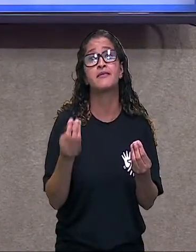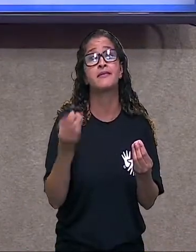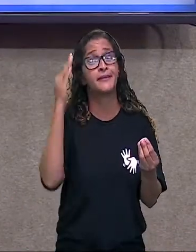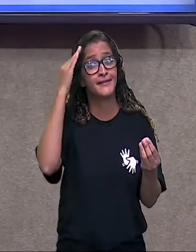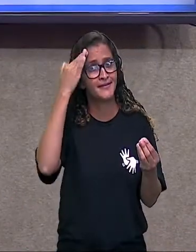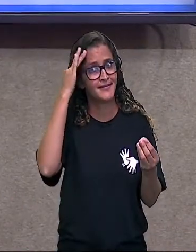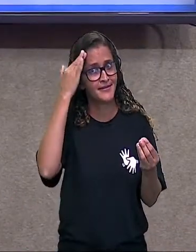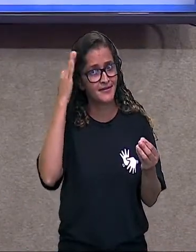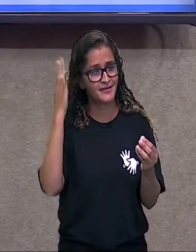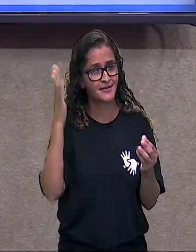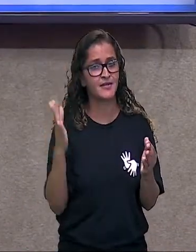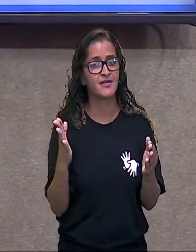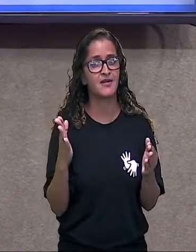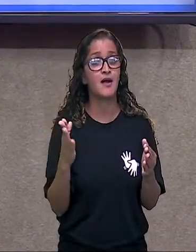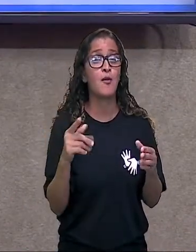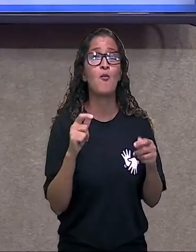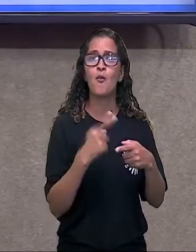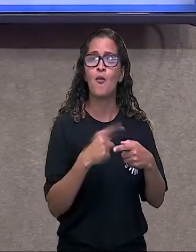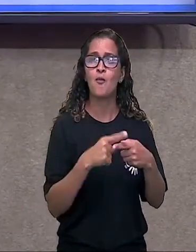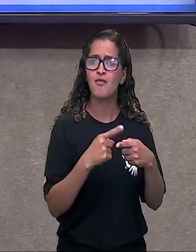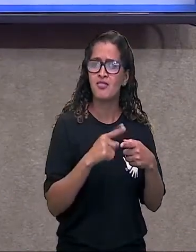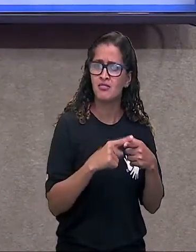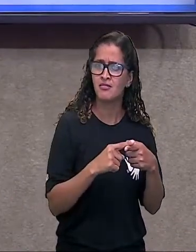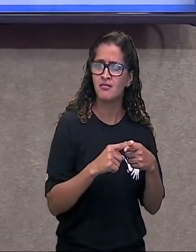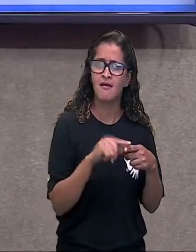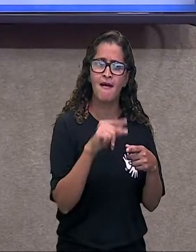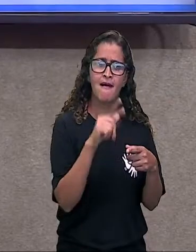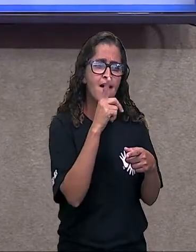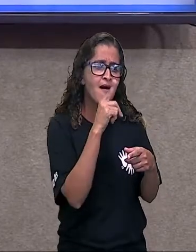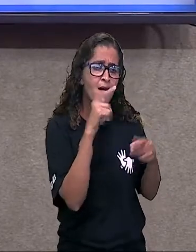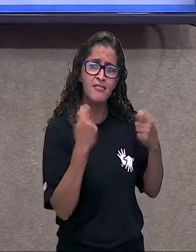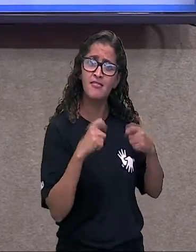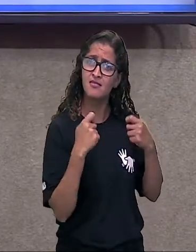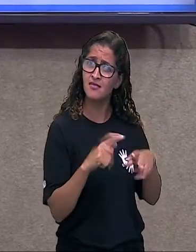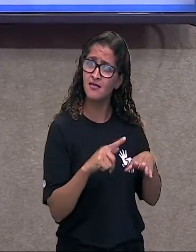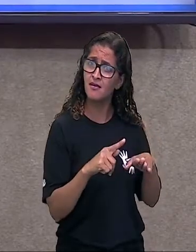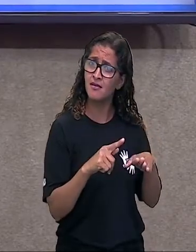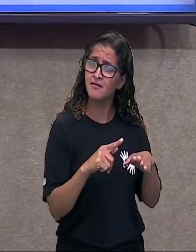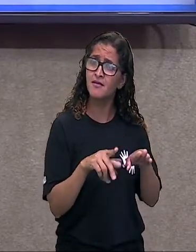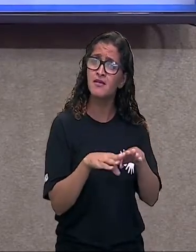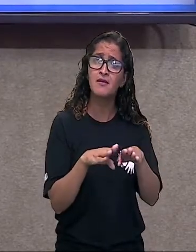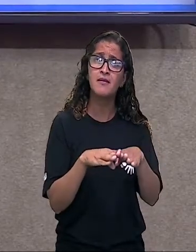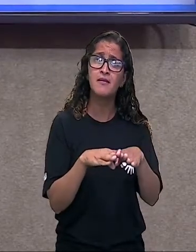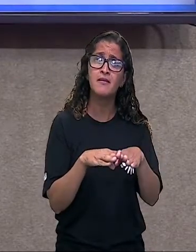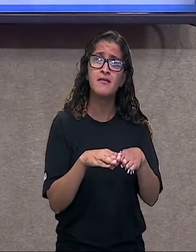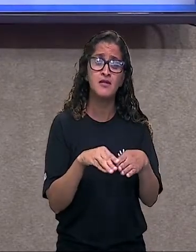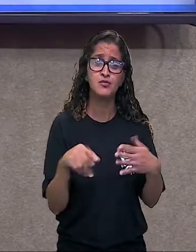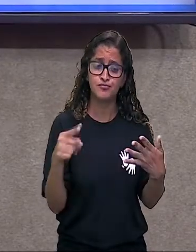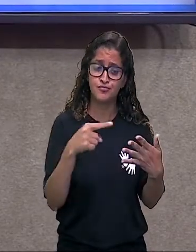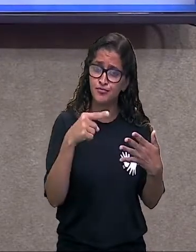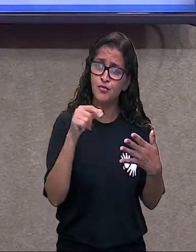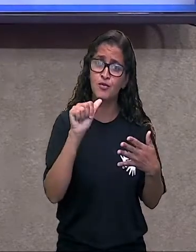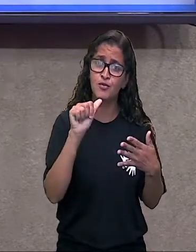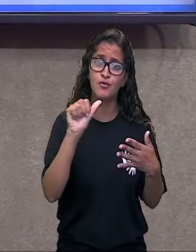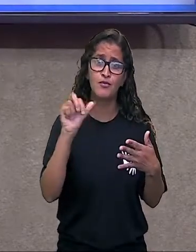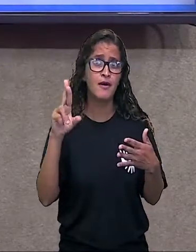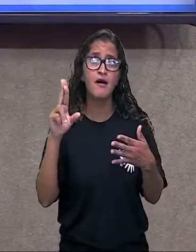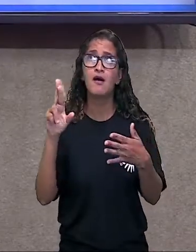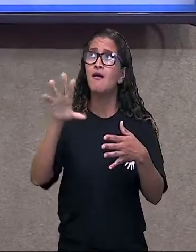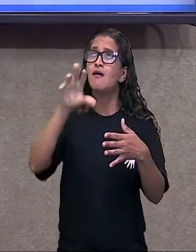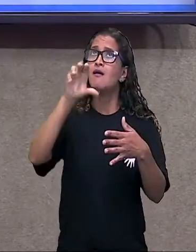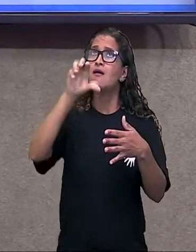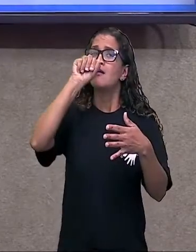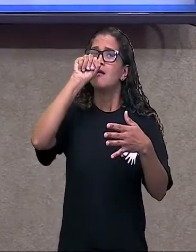né? Da água pra beber, nós precisamos do ar pra respirar. Como? Como água,